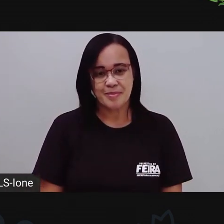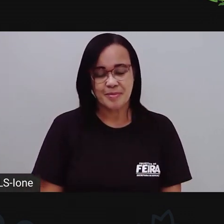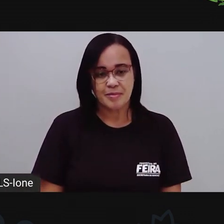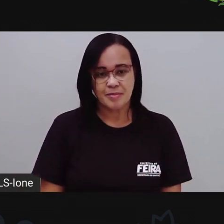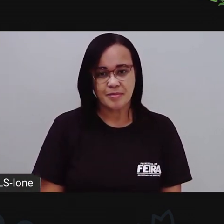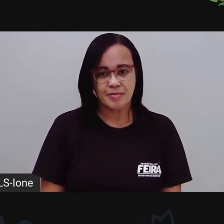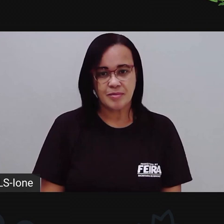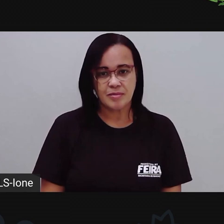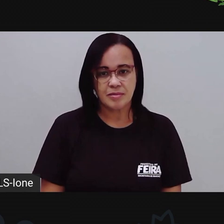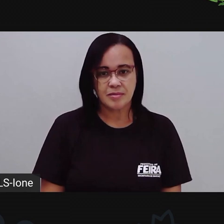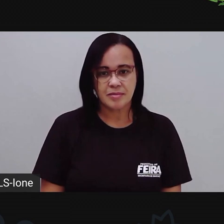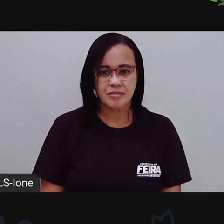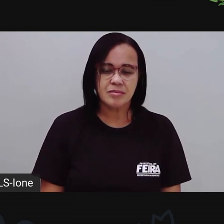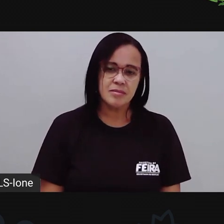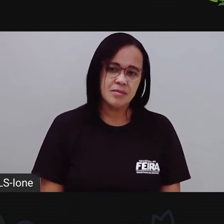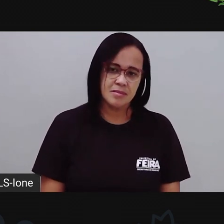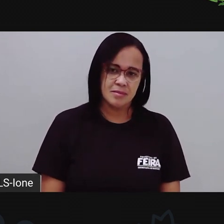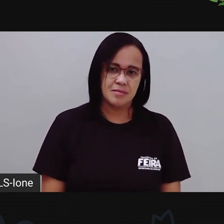pouquinho.